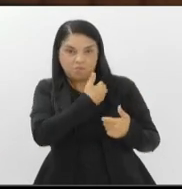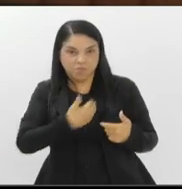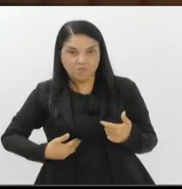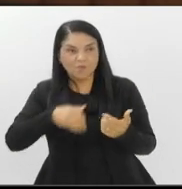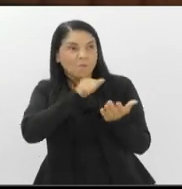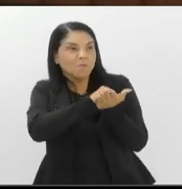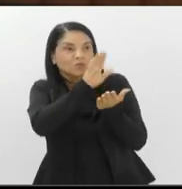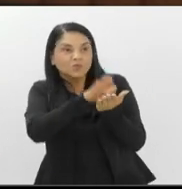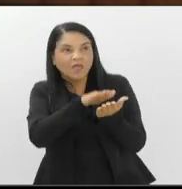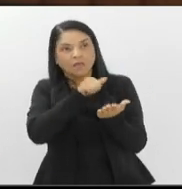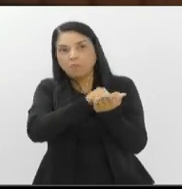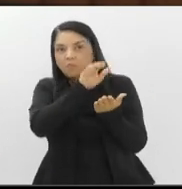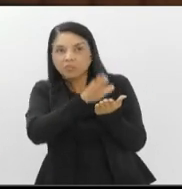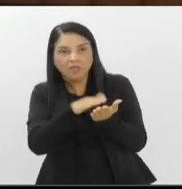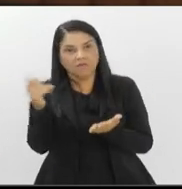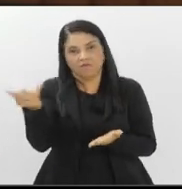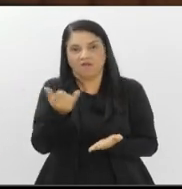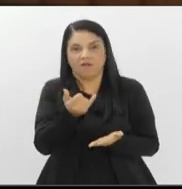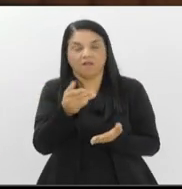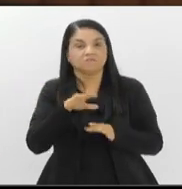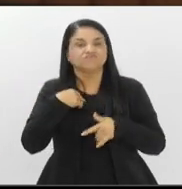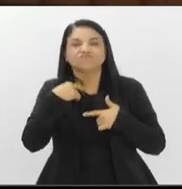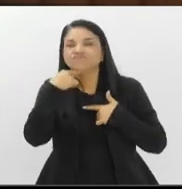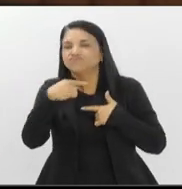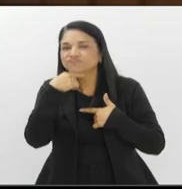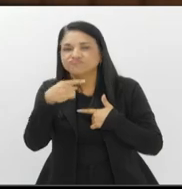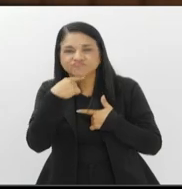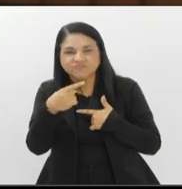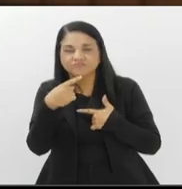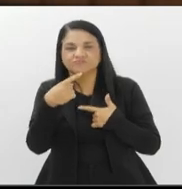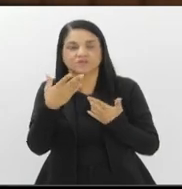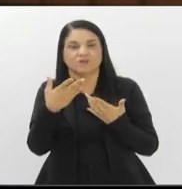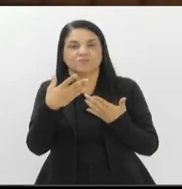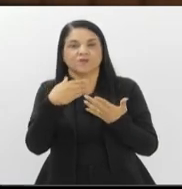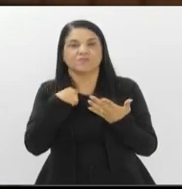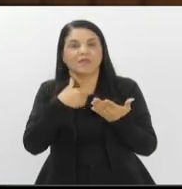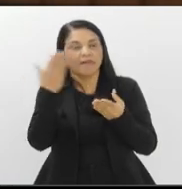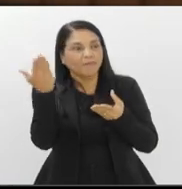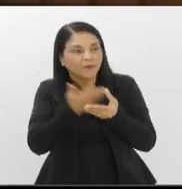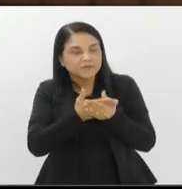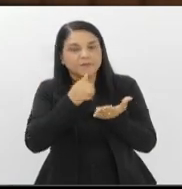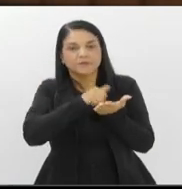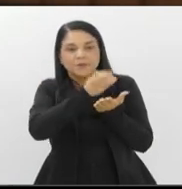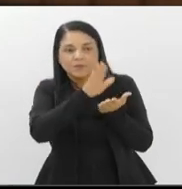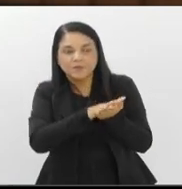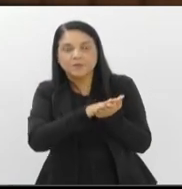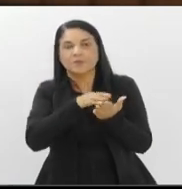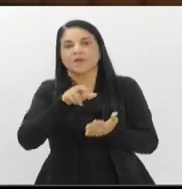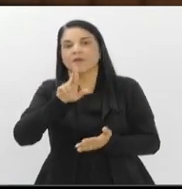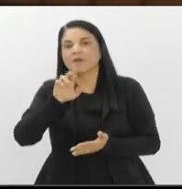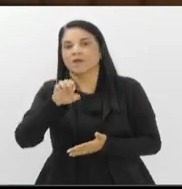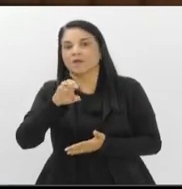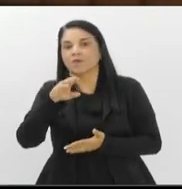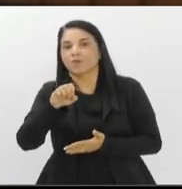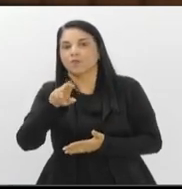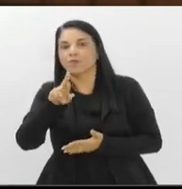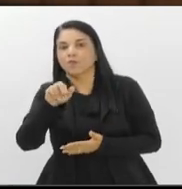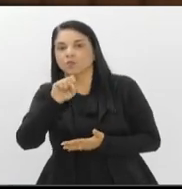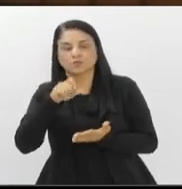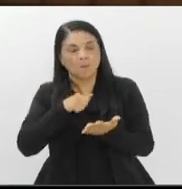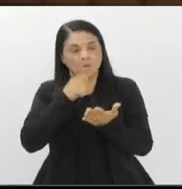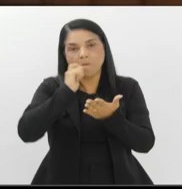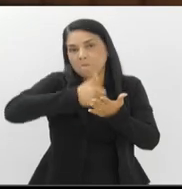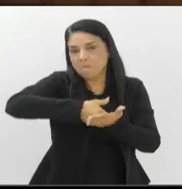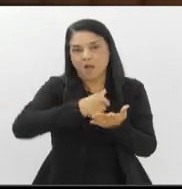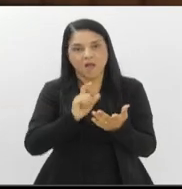mas só a multa não resolve, que tem o recurso, o recurso do recurso, o recurso do recurso, o não pagamento, a